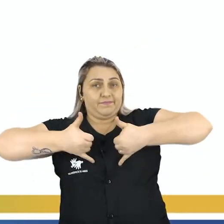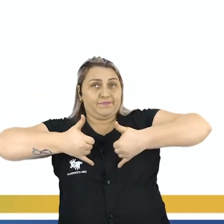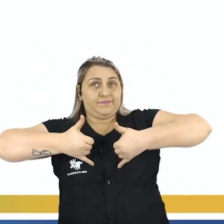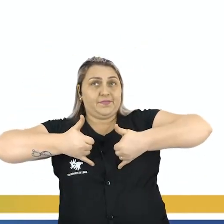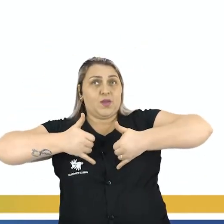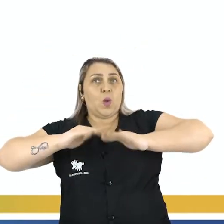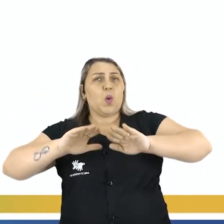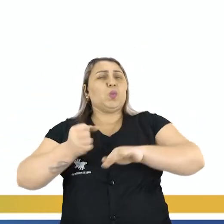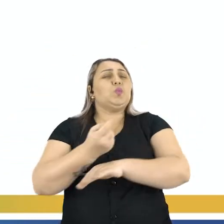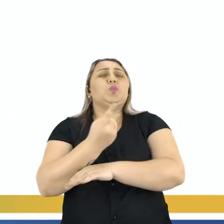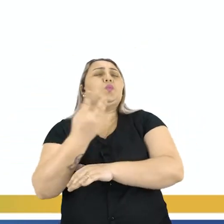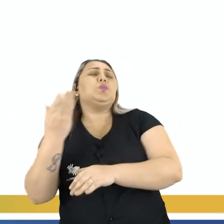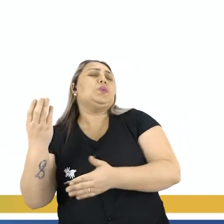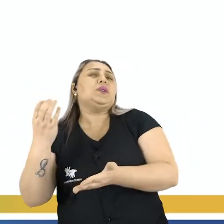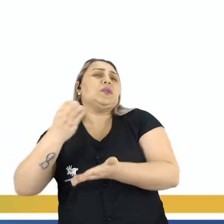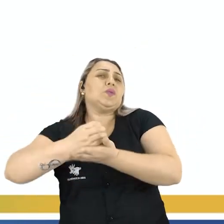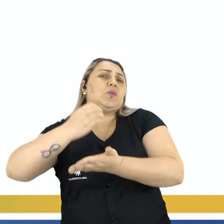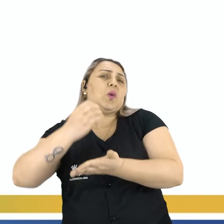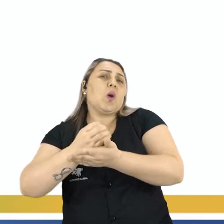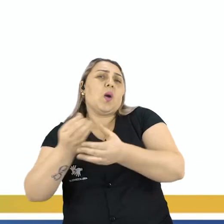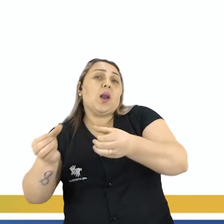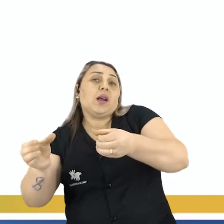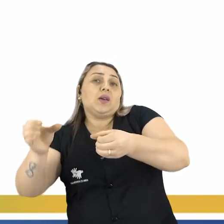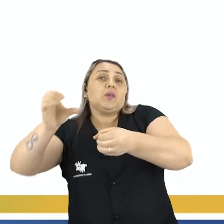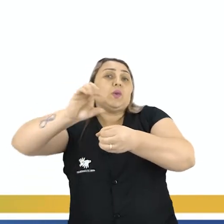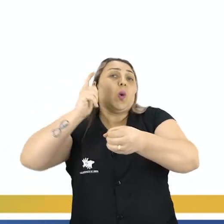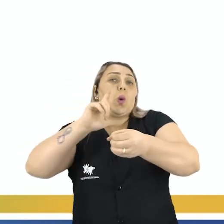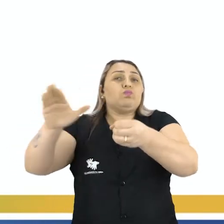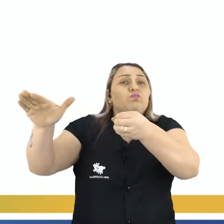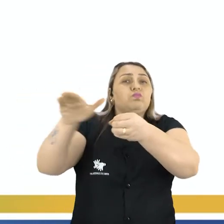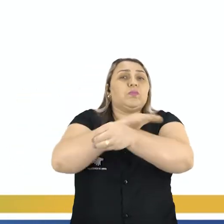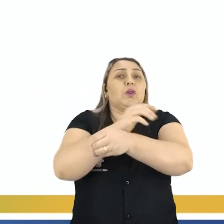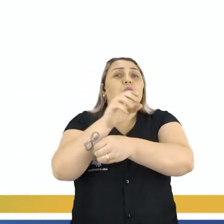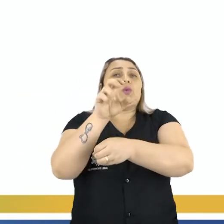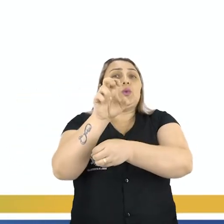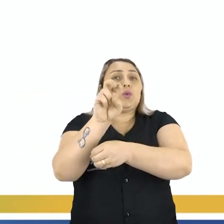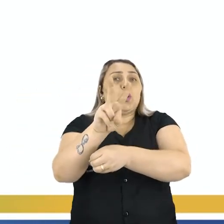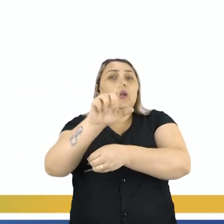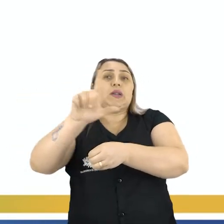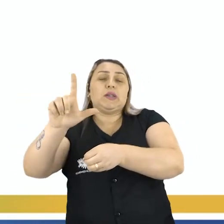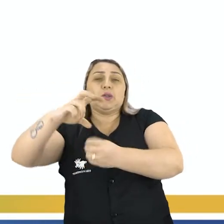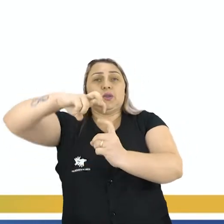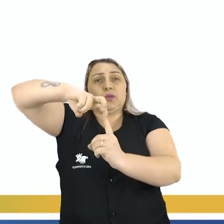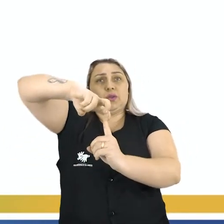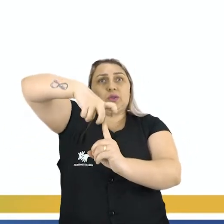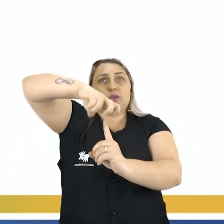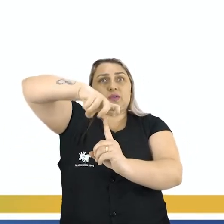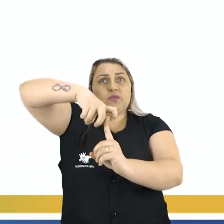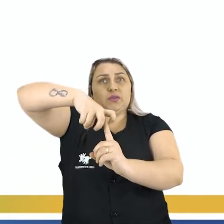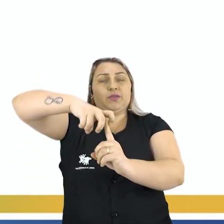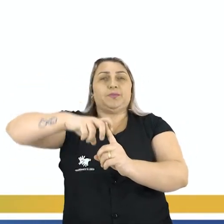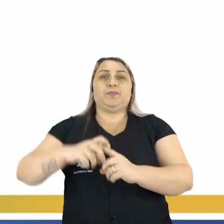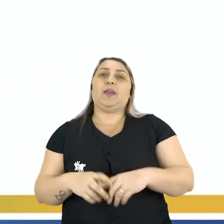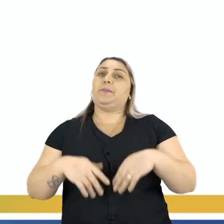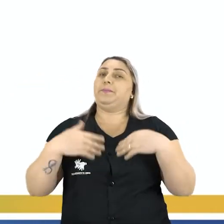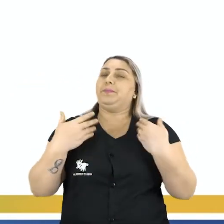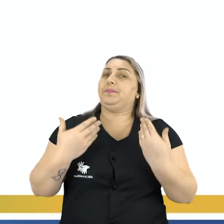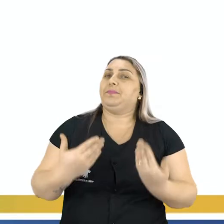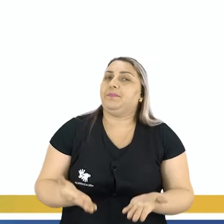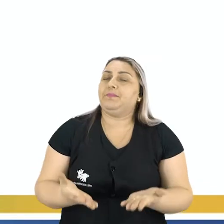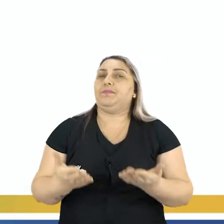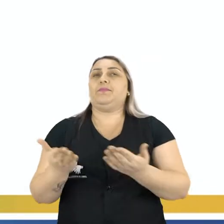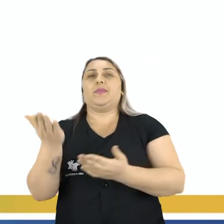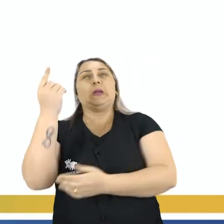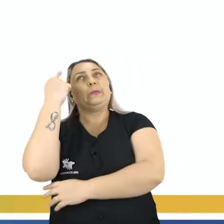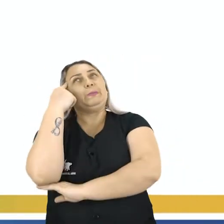Quantos copos ela encherá com 2 litros de refrigerante? Então muito bem,